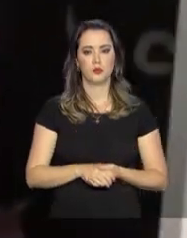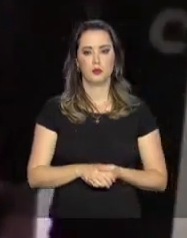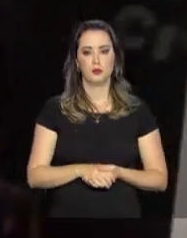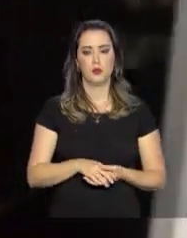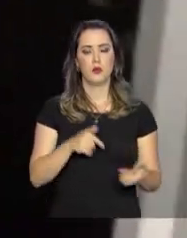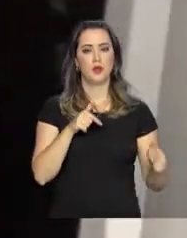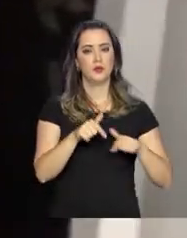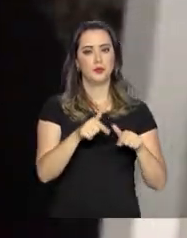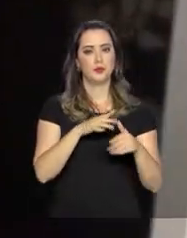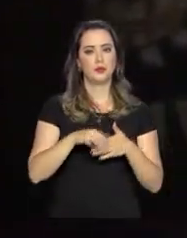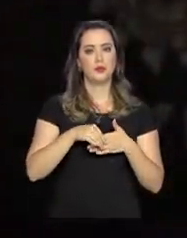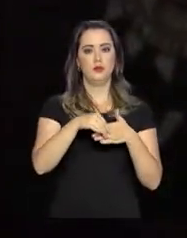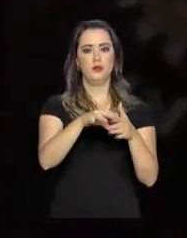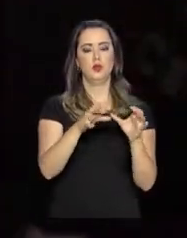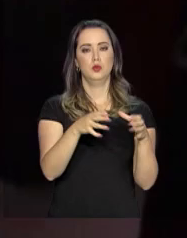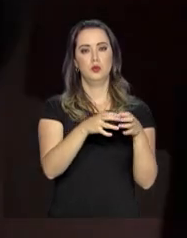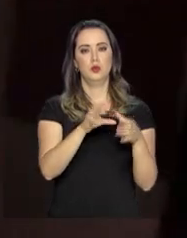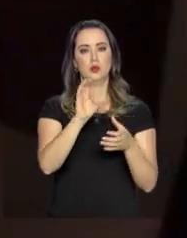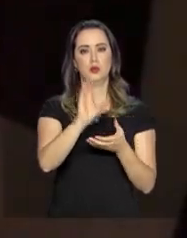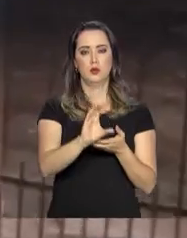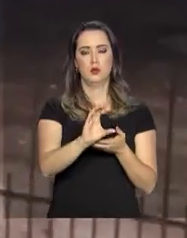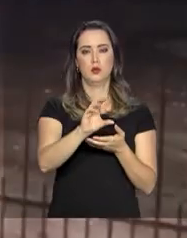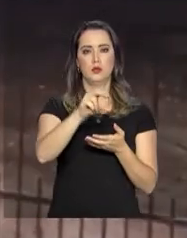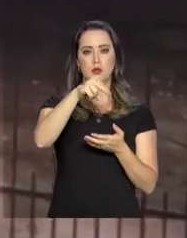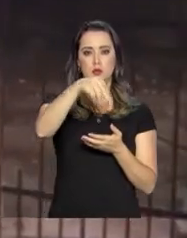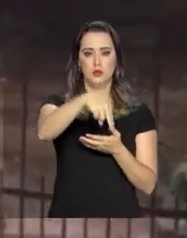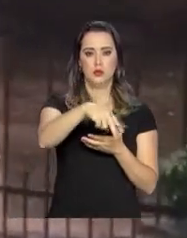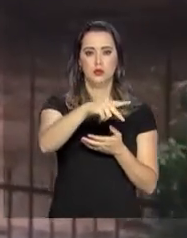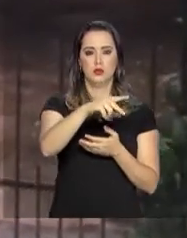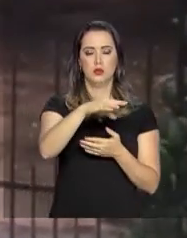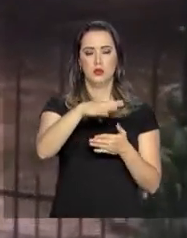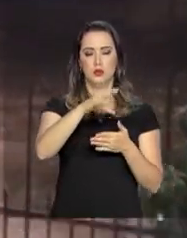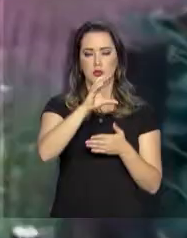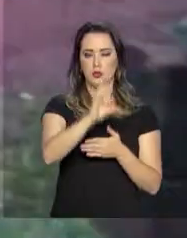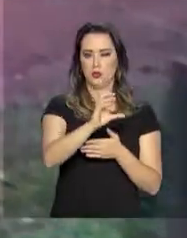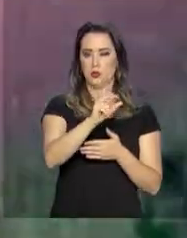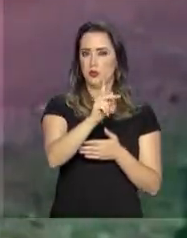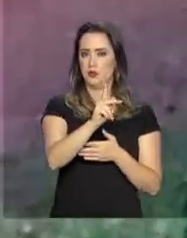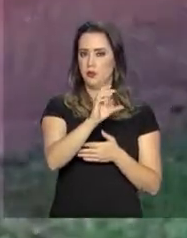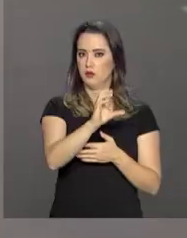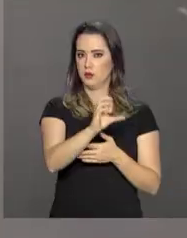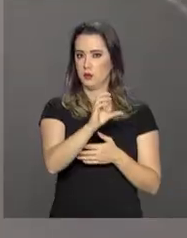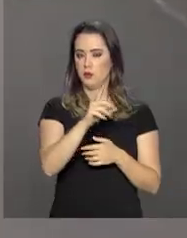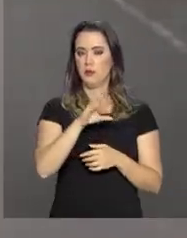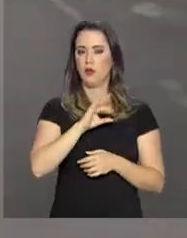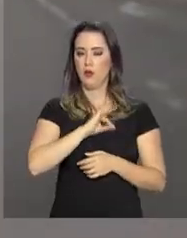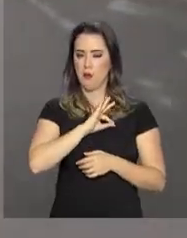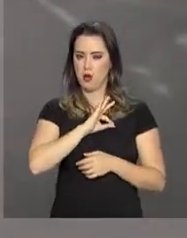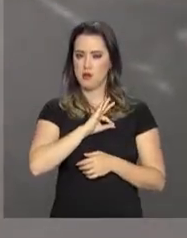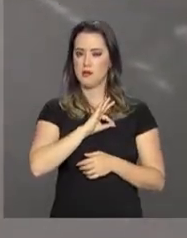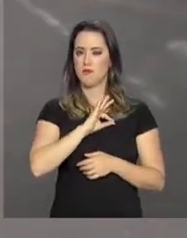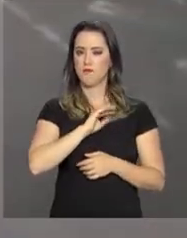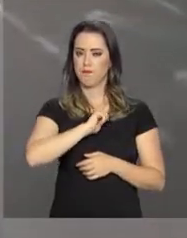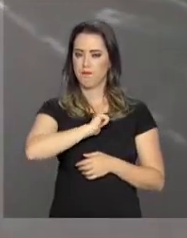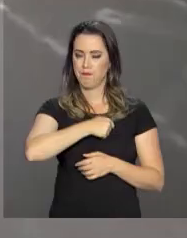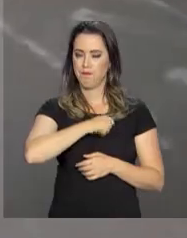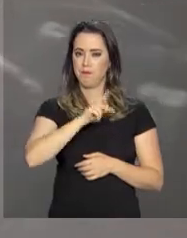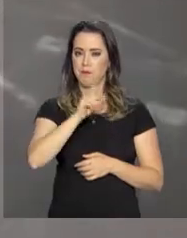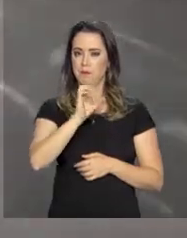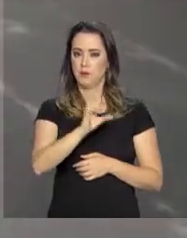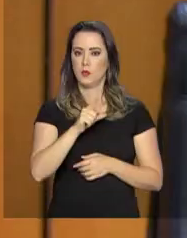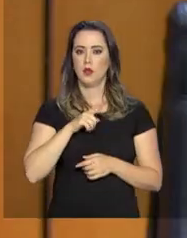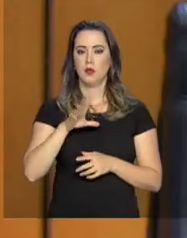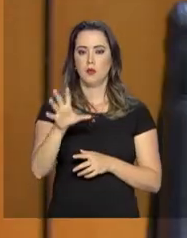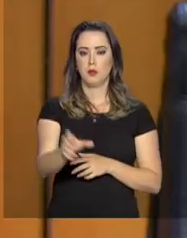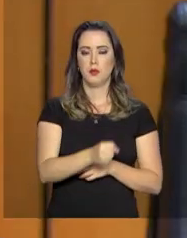A operação foi coordenada pelo Conselho Nacional dos Chefes da Polícia Civil. Durante as buscas, os policiais também aprenderam armas e